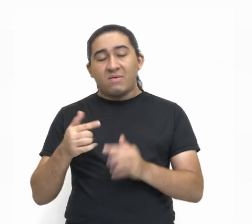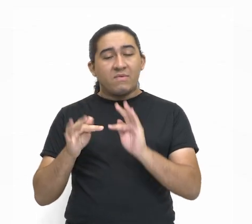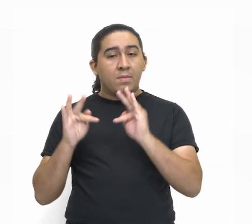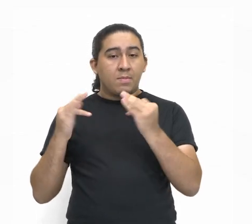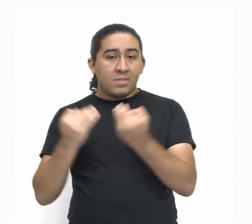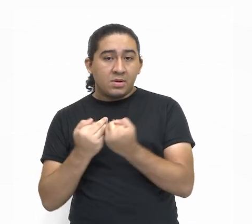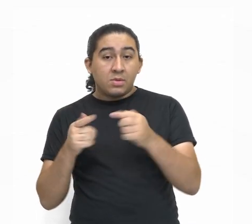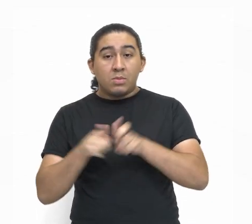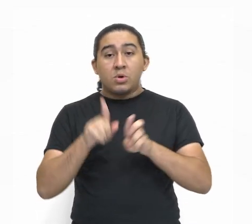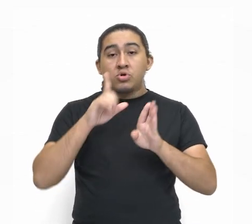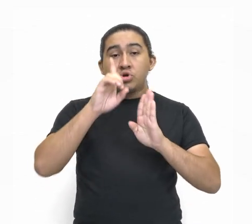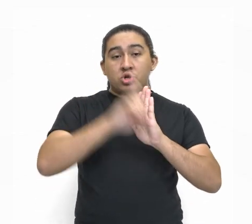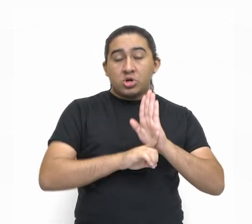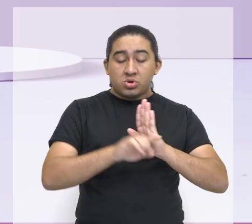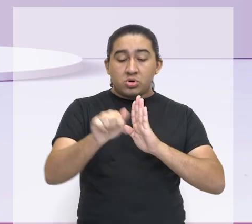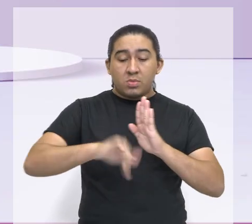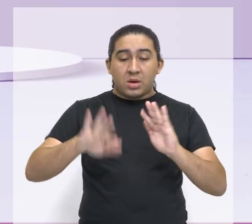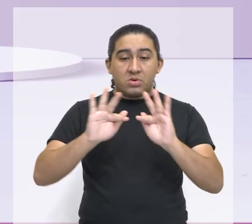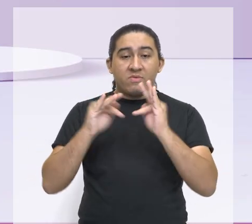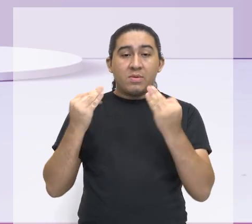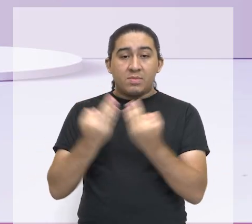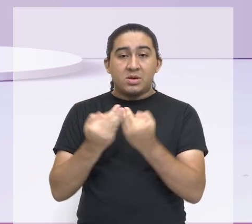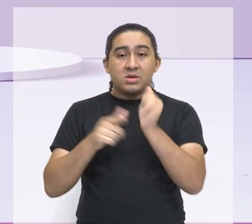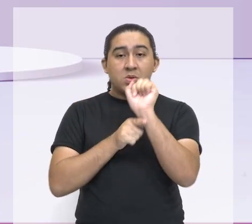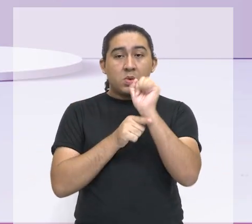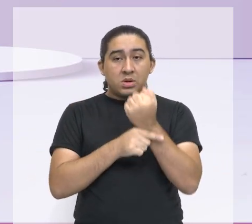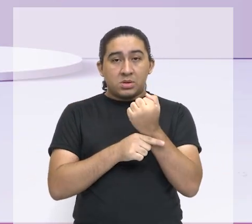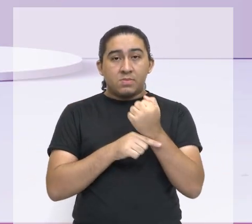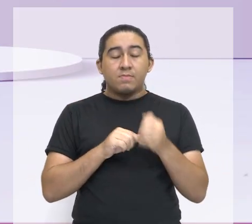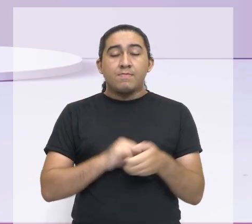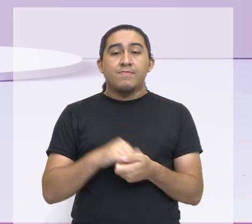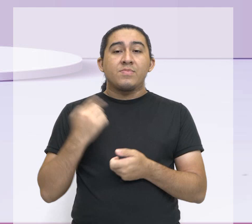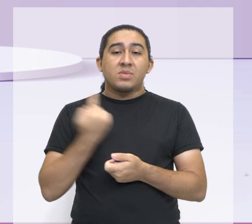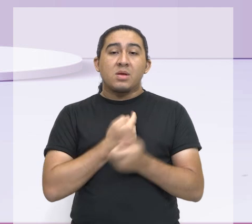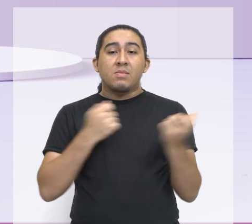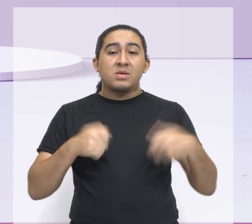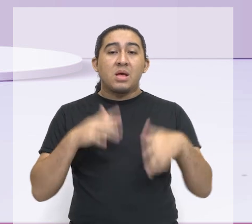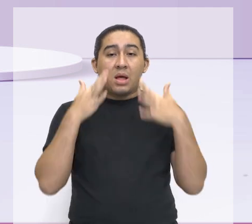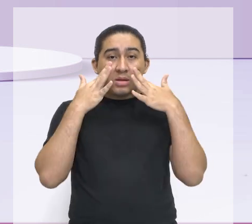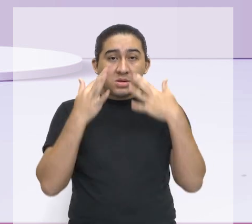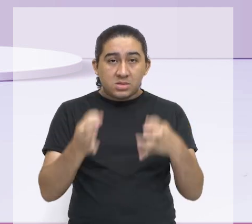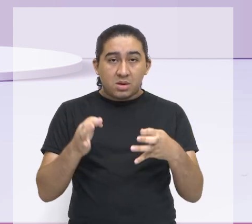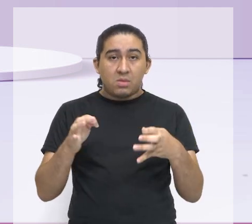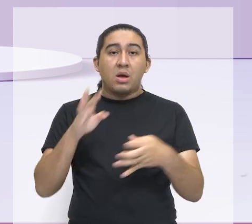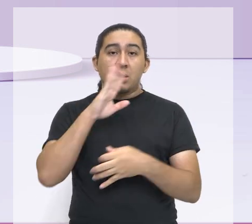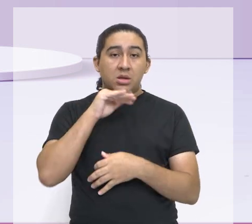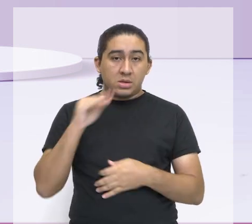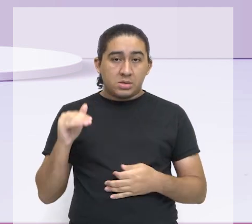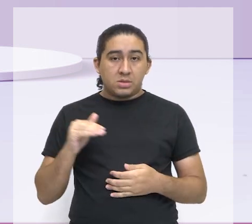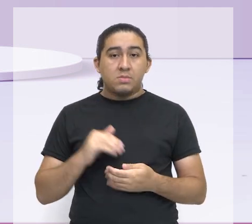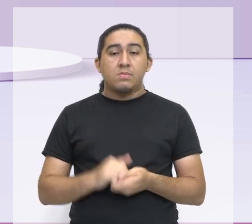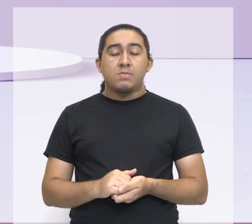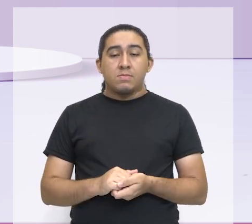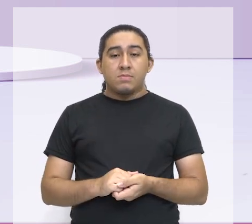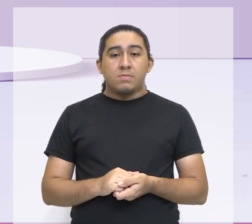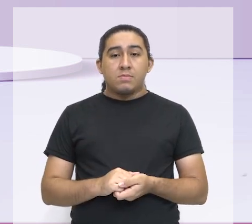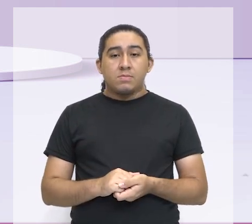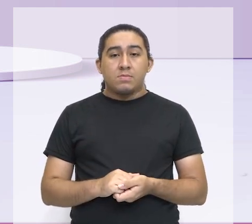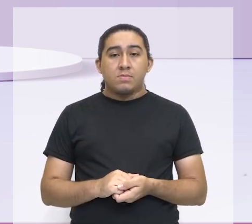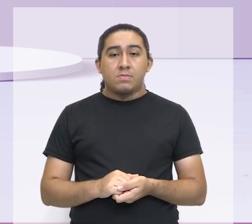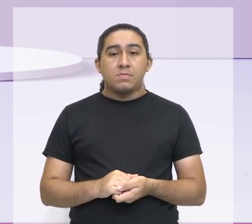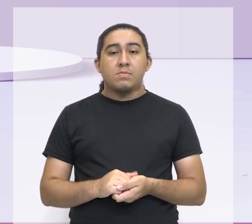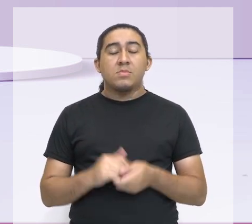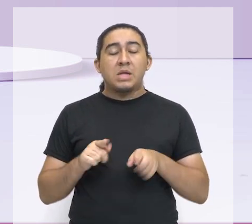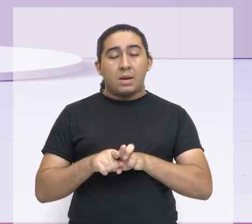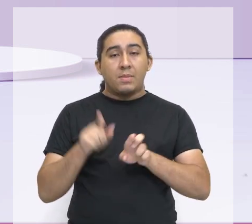a um ambiente familiar seguro. Então, nós temos que estar atentos também para nossas crianças. Eles também têm